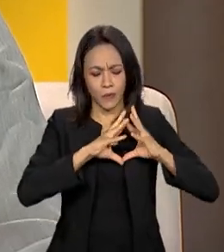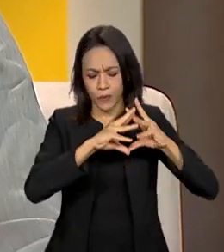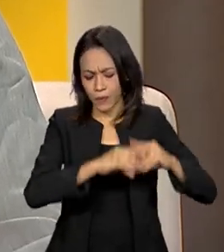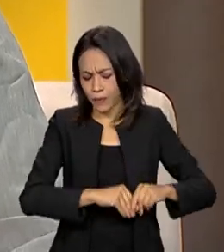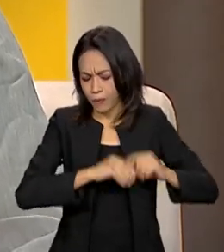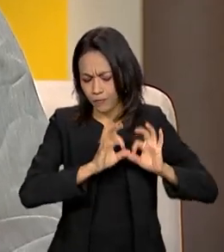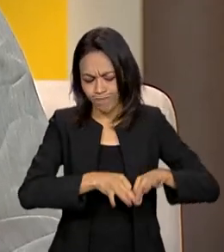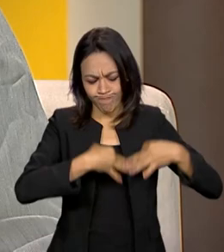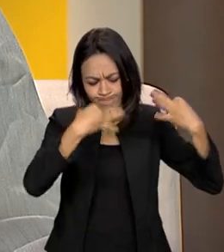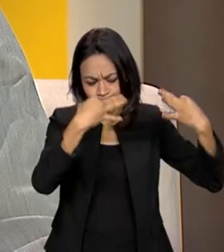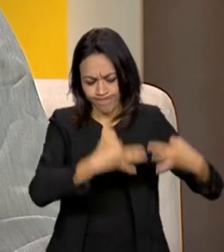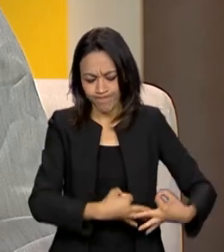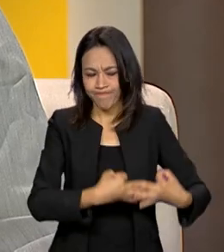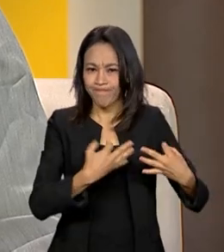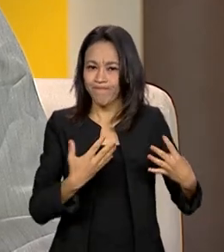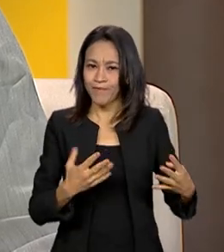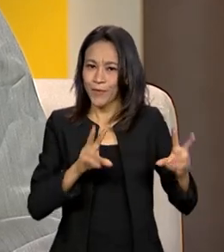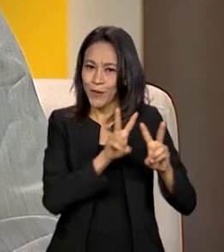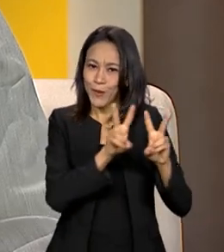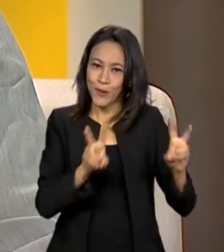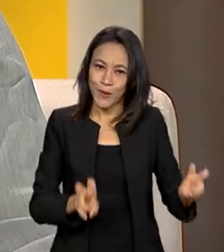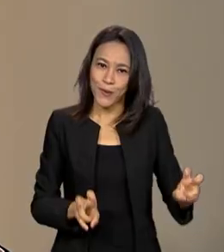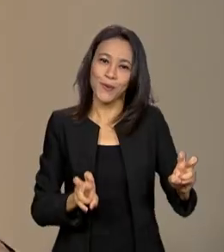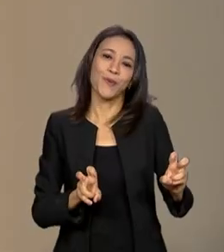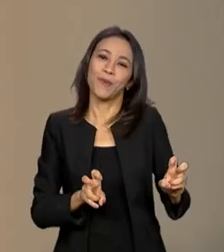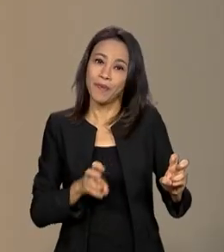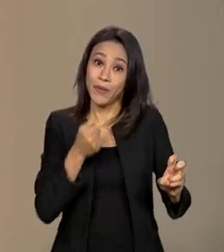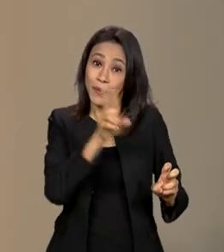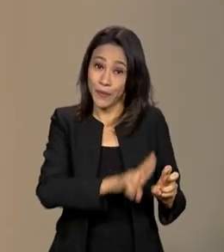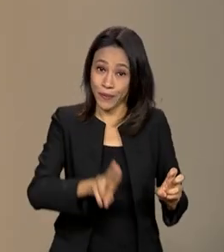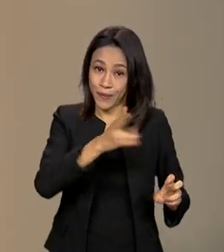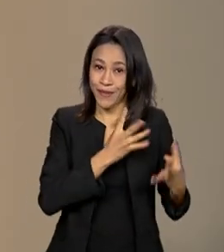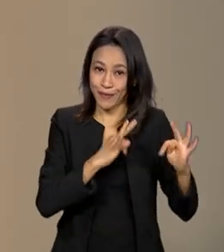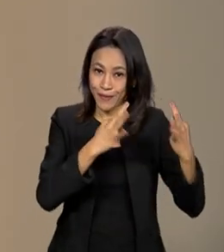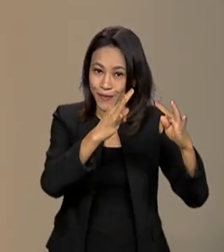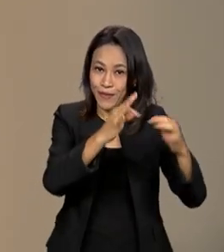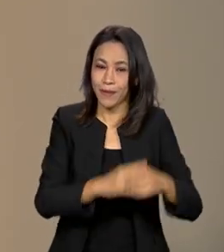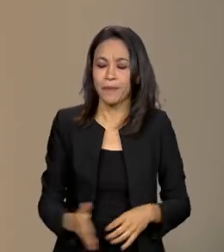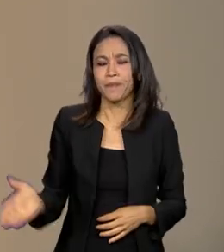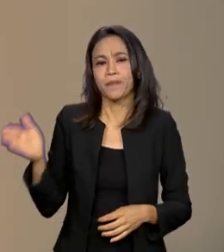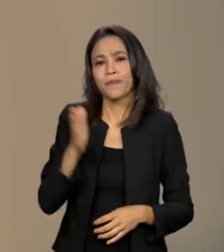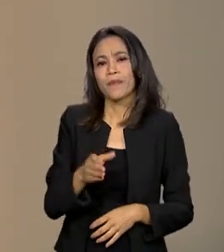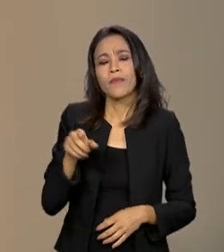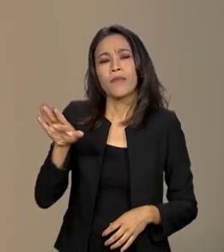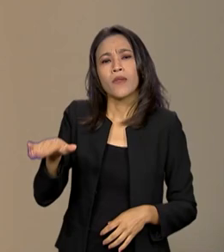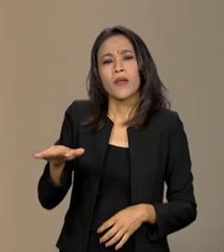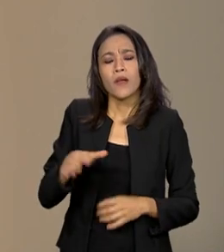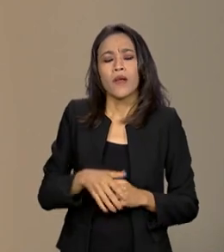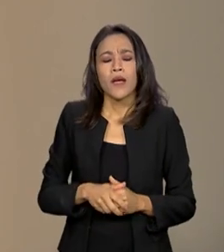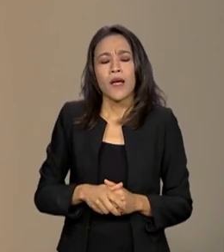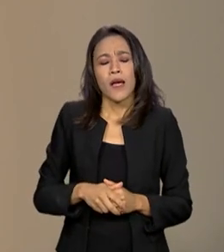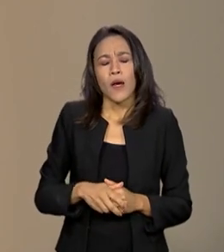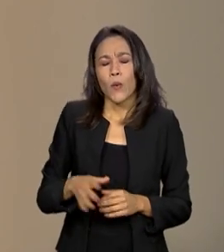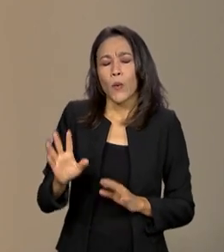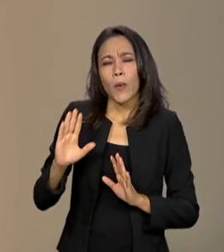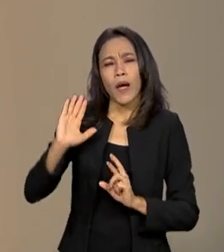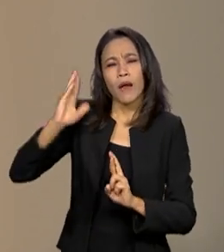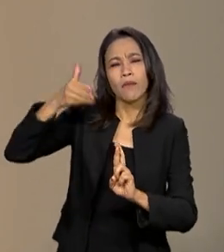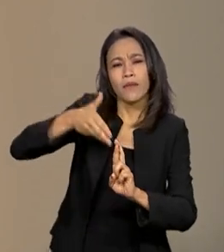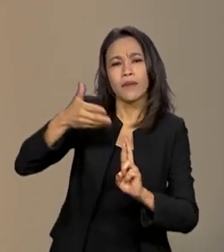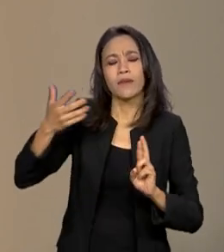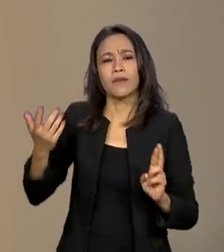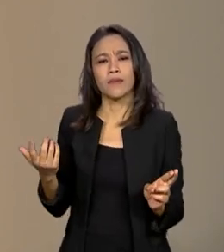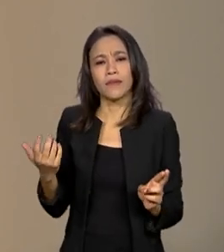abrangente nessa questão do governo digital. Agora, o grande case, o grande exemplo que é